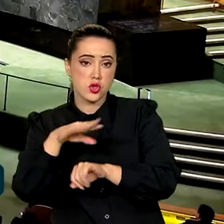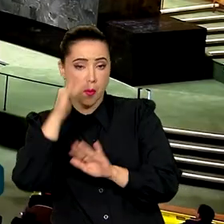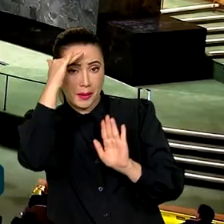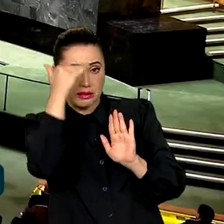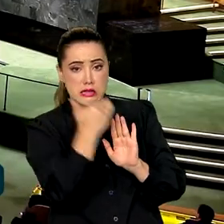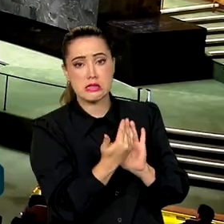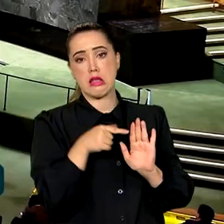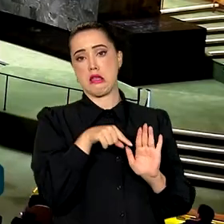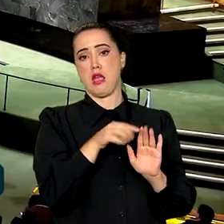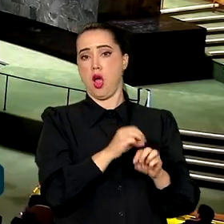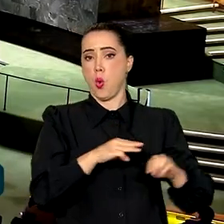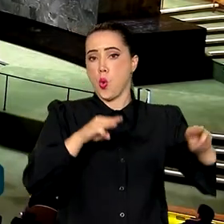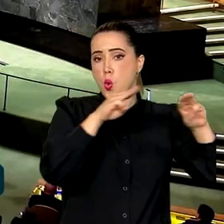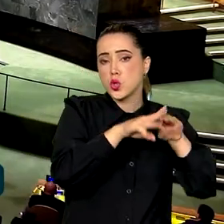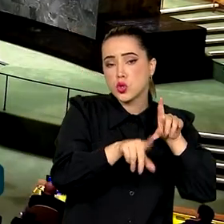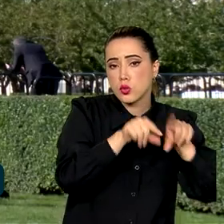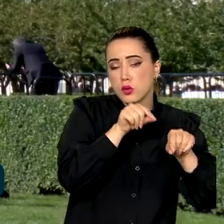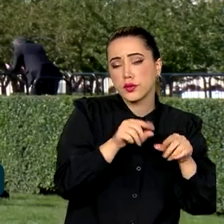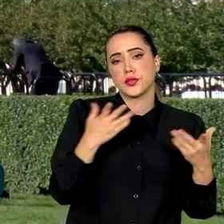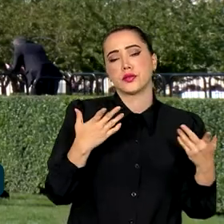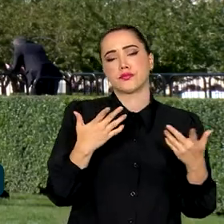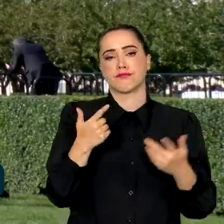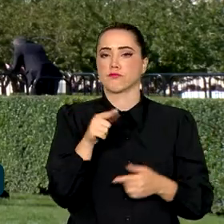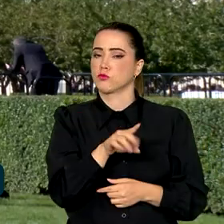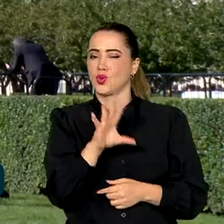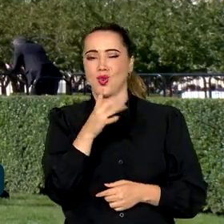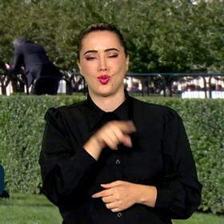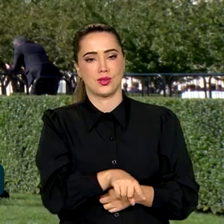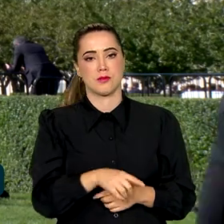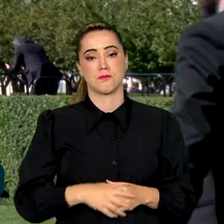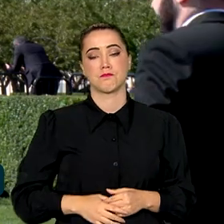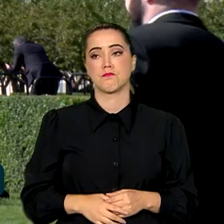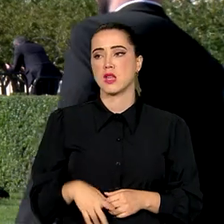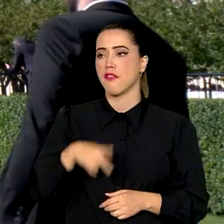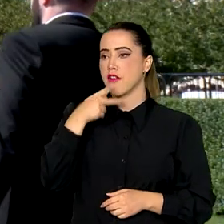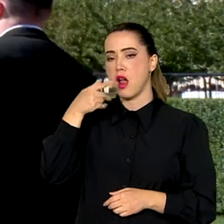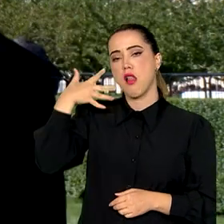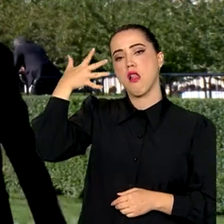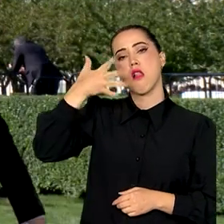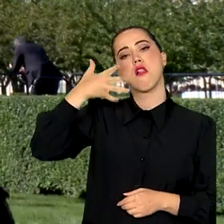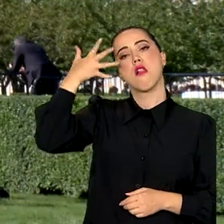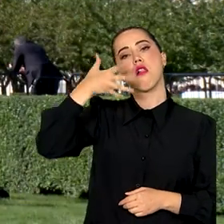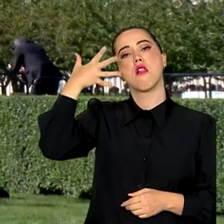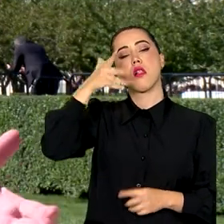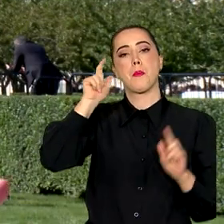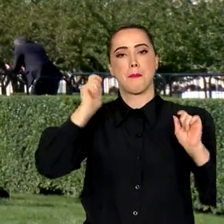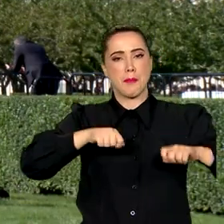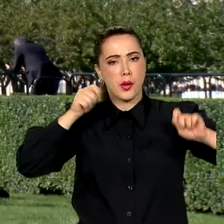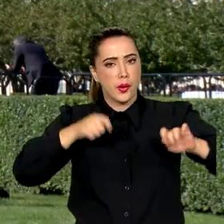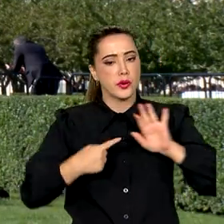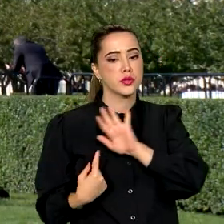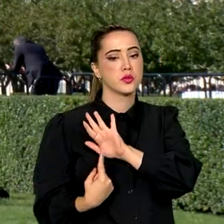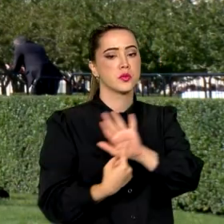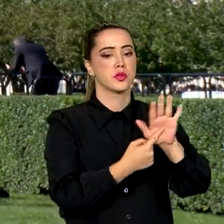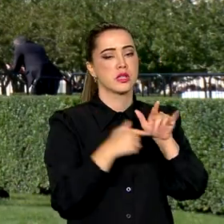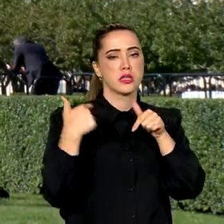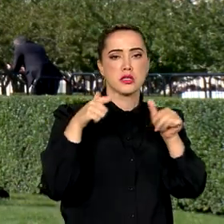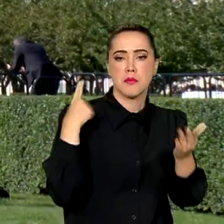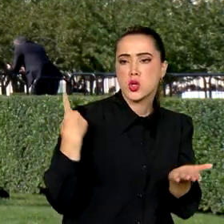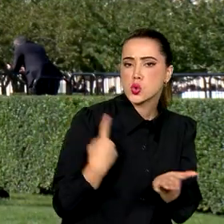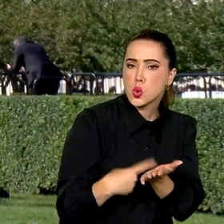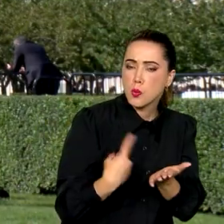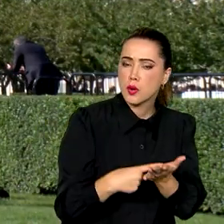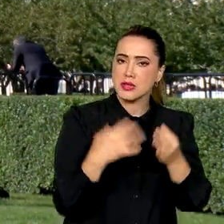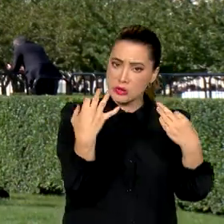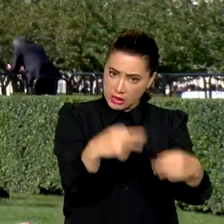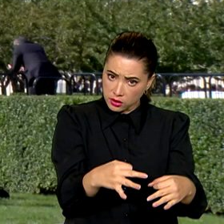Algo que está longe de acontecer. Discursos, palavras, podem ou não refletir ações, compromissos mais